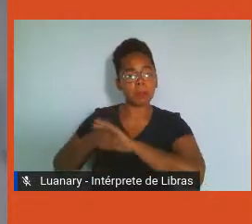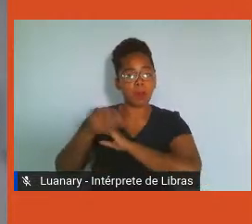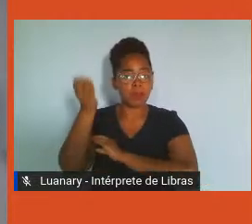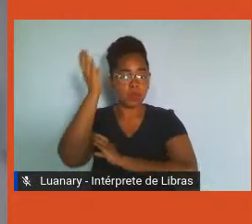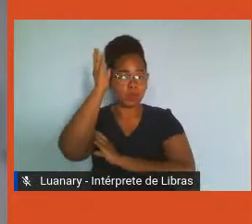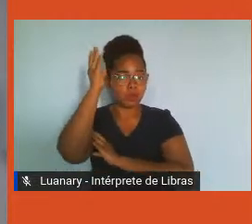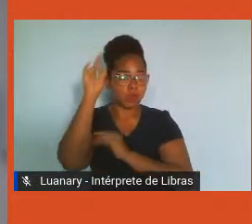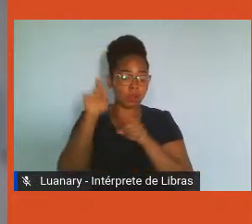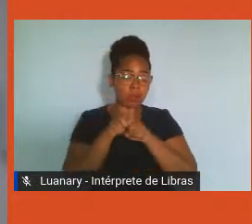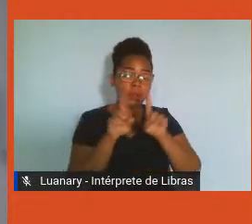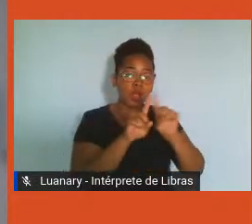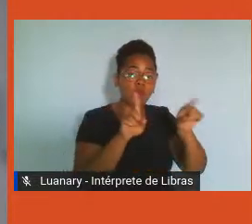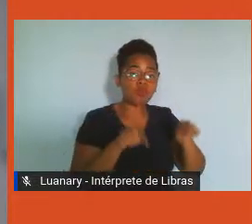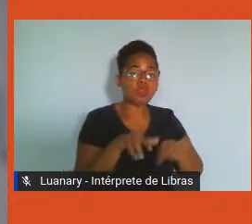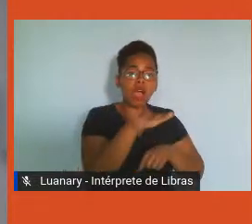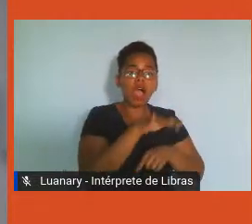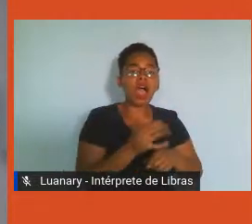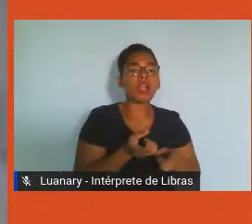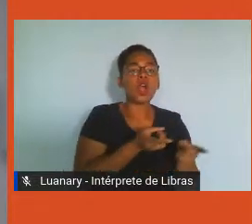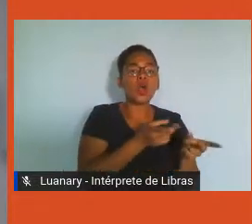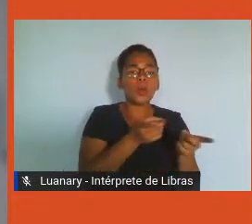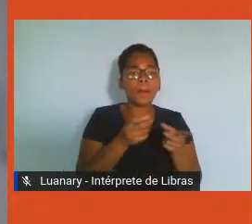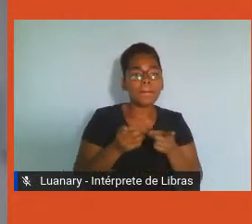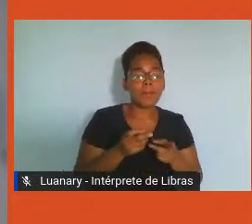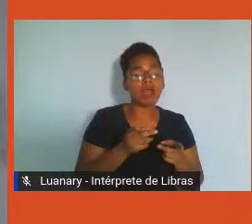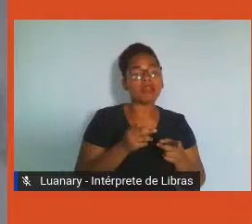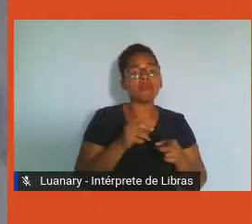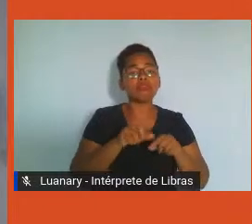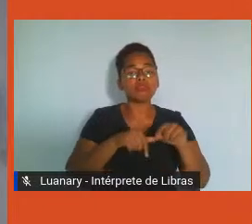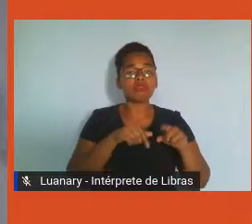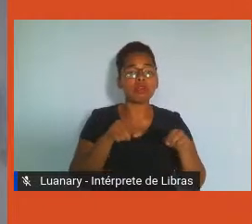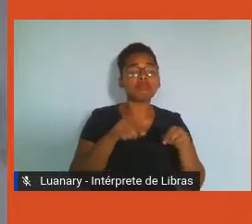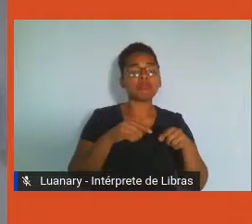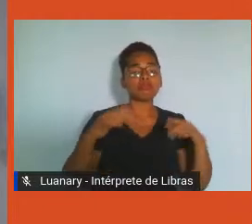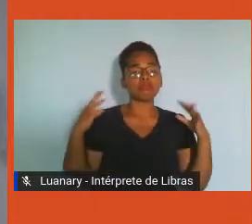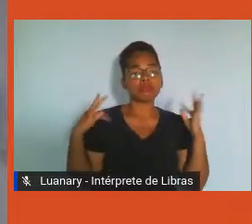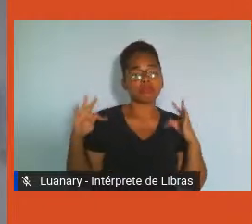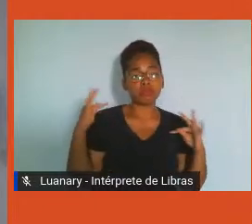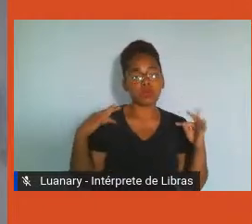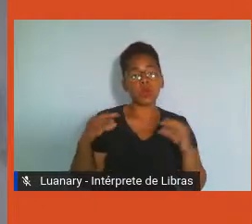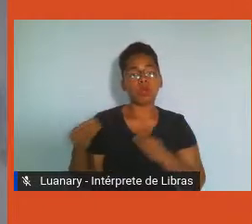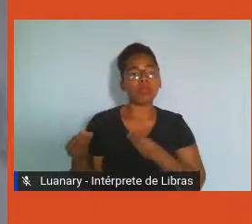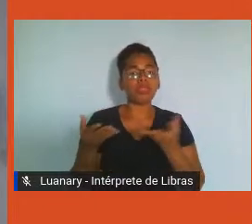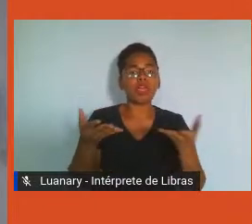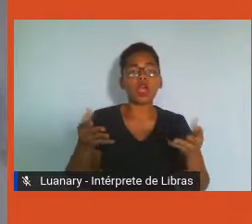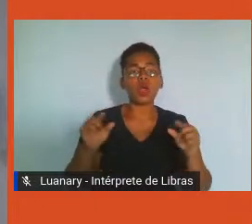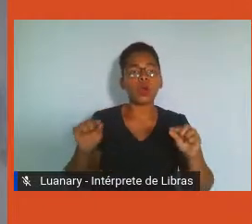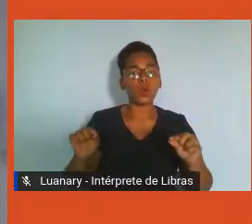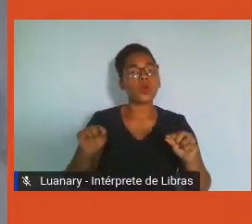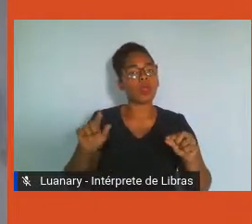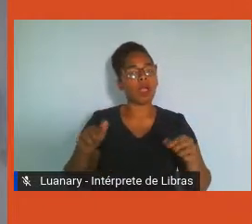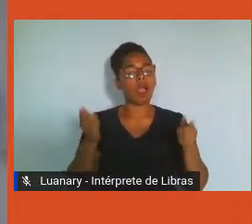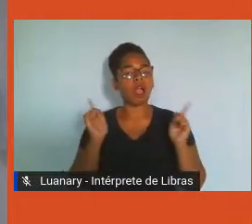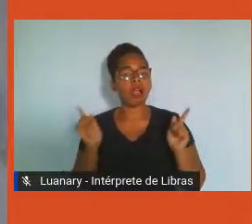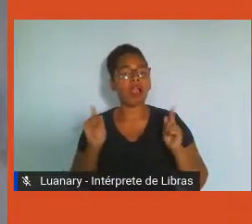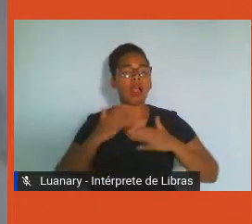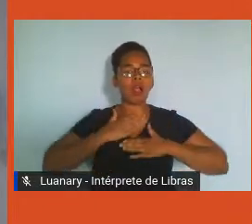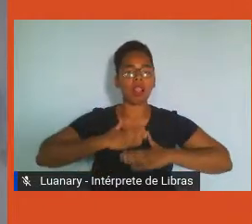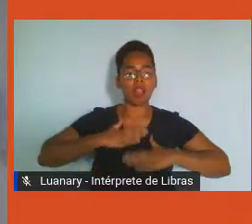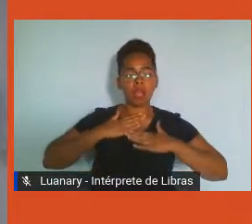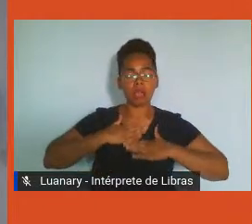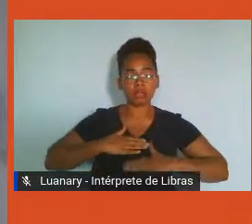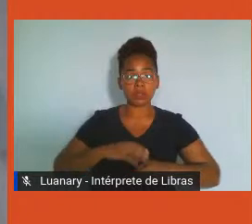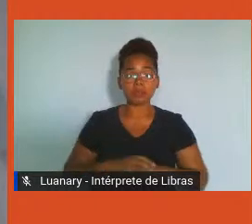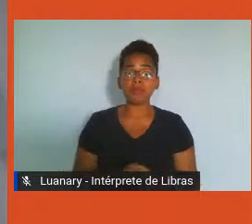bens, serviços e turismo, com o objetivo da socialização e acesso ao lazer em todas as suas possibilidades. Esse